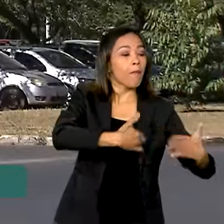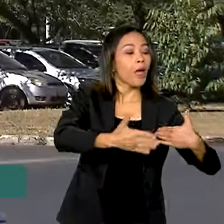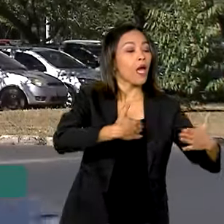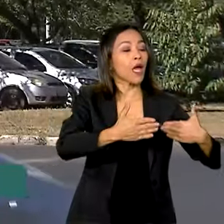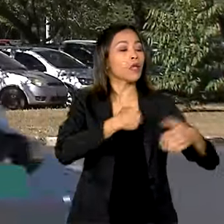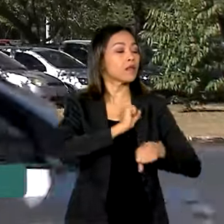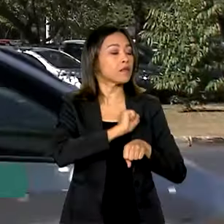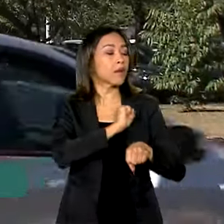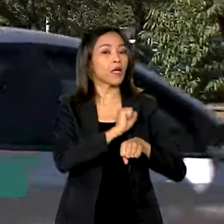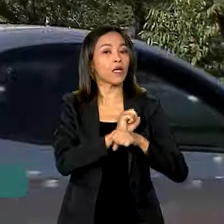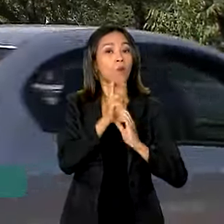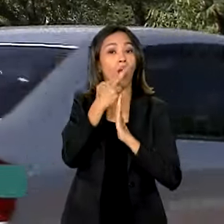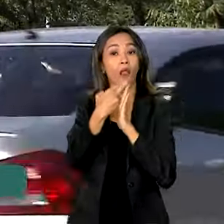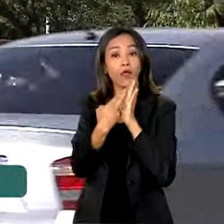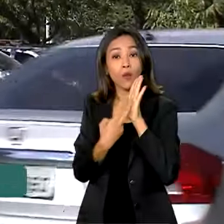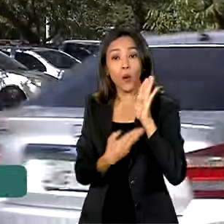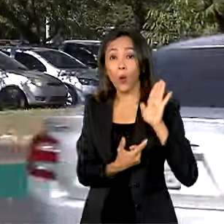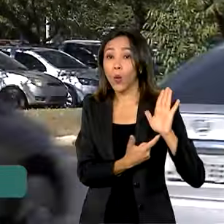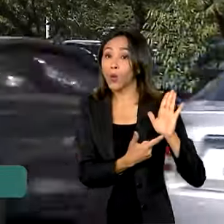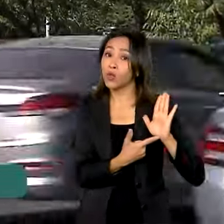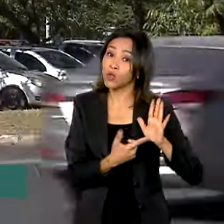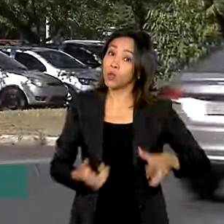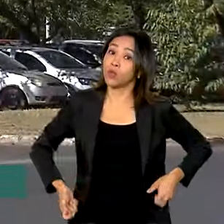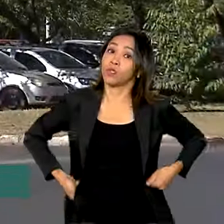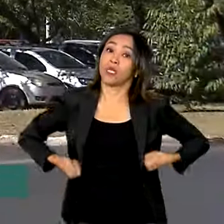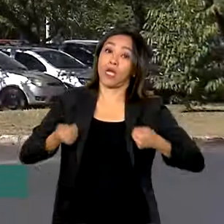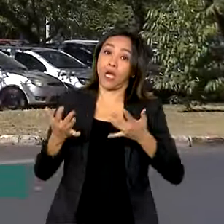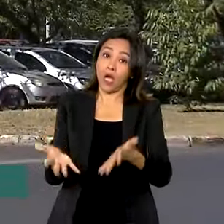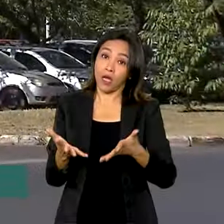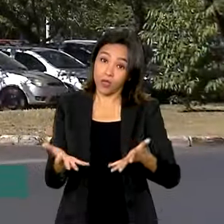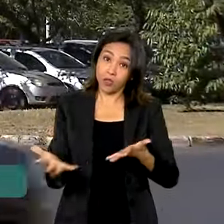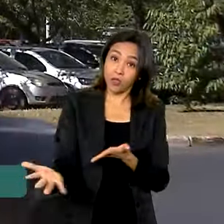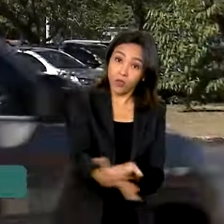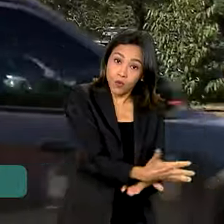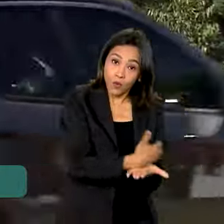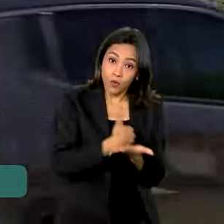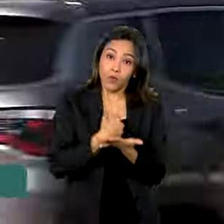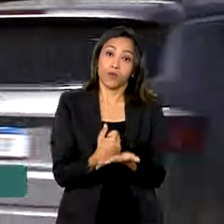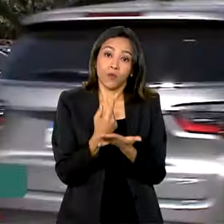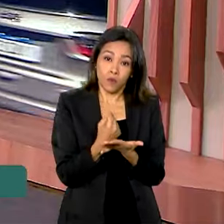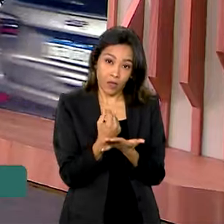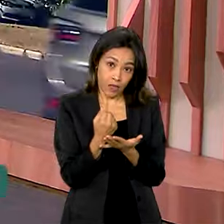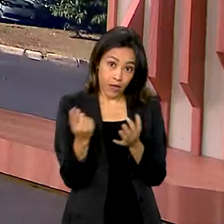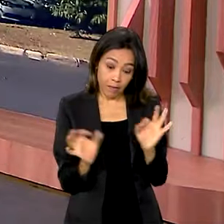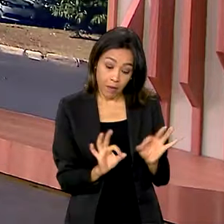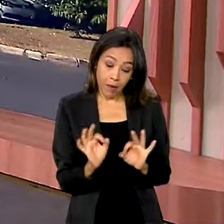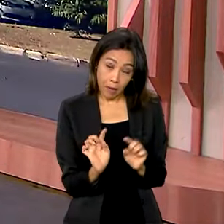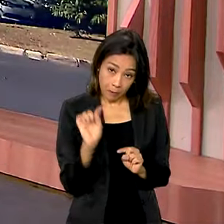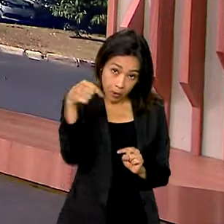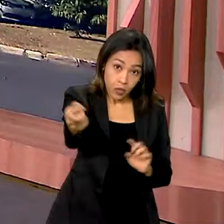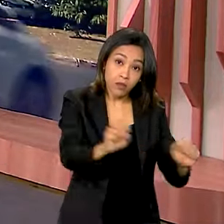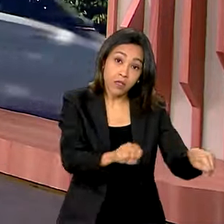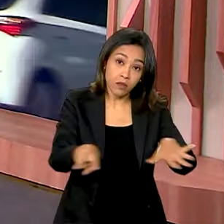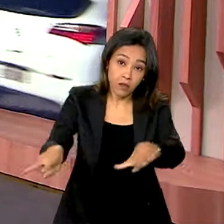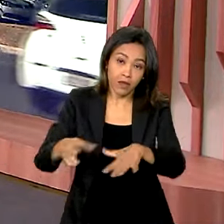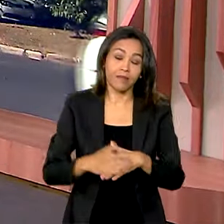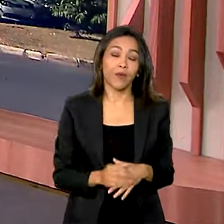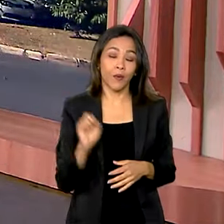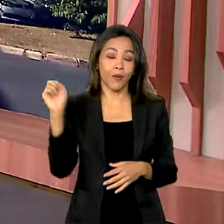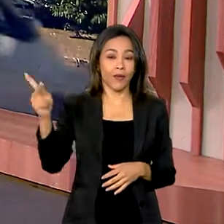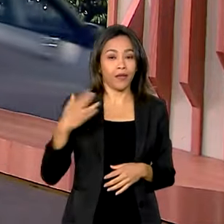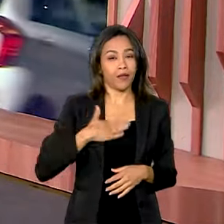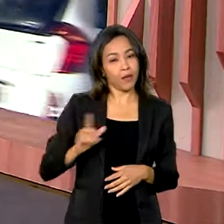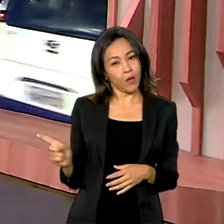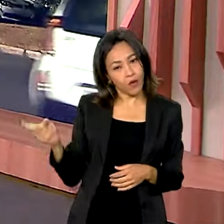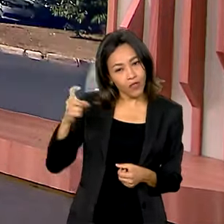relatório bimestral de receitas e despesas previstos para a semana que vem. Vanessa? Ok, Jéssica. Daqui a pouco eu volto a falar